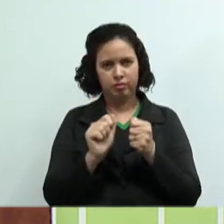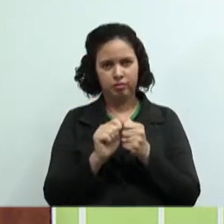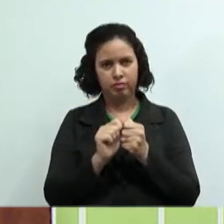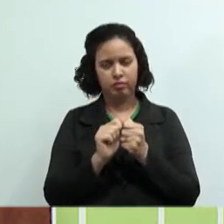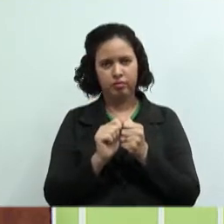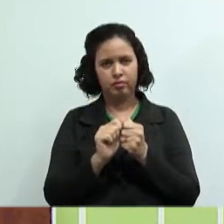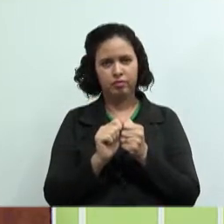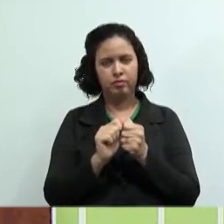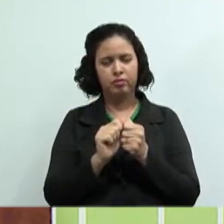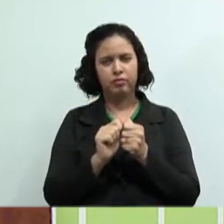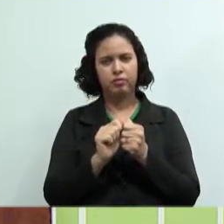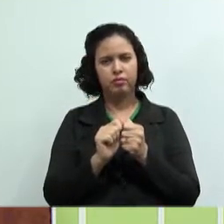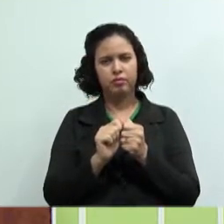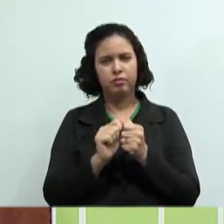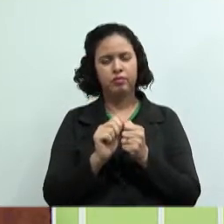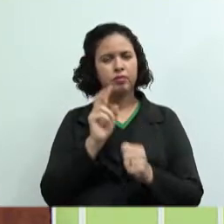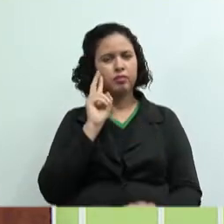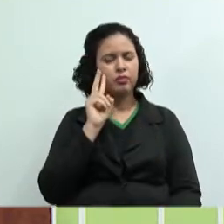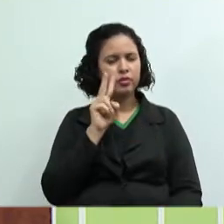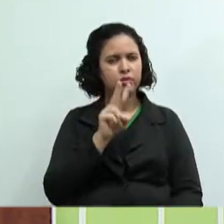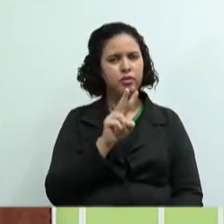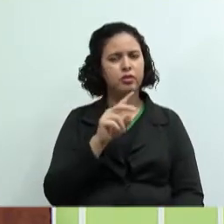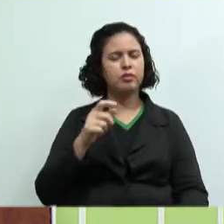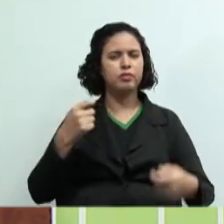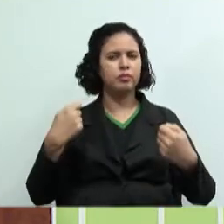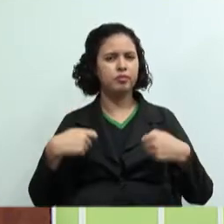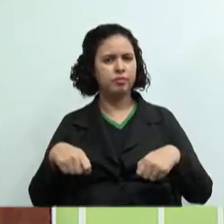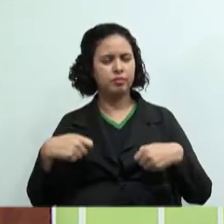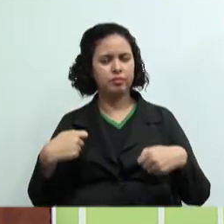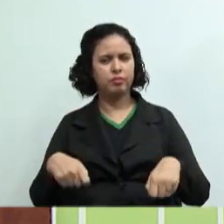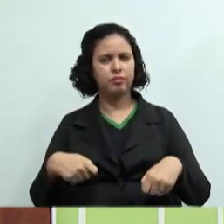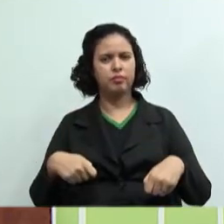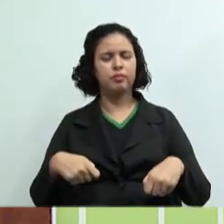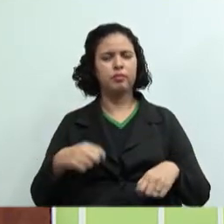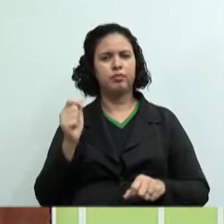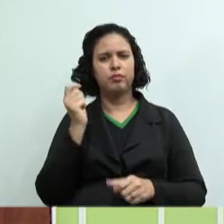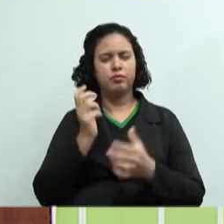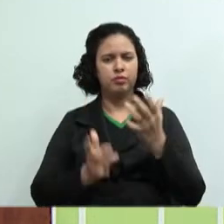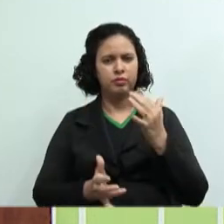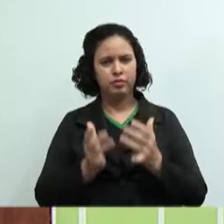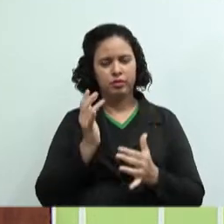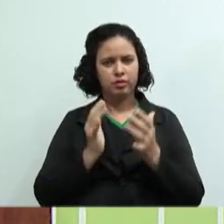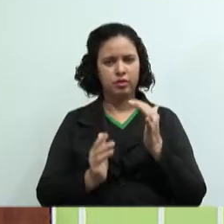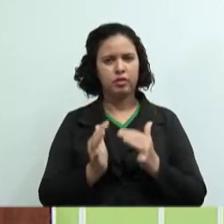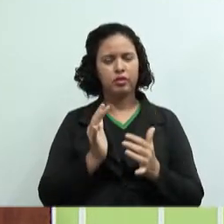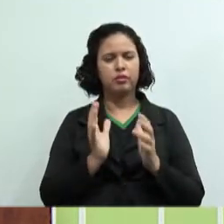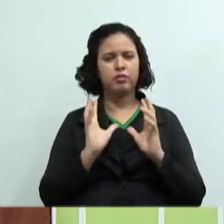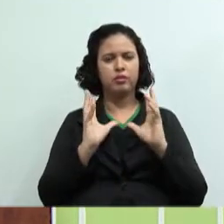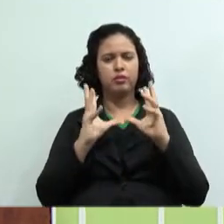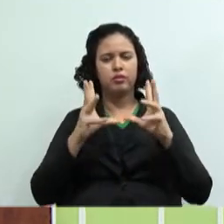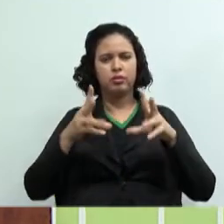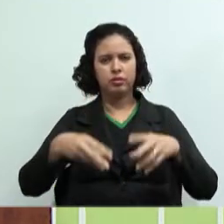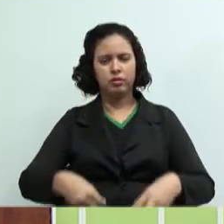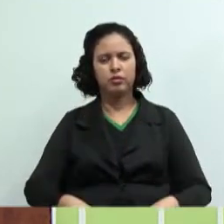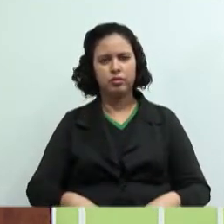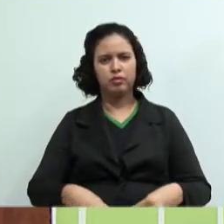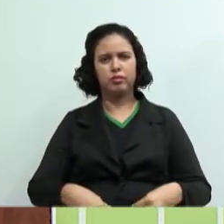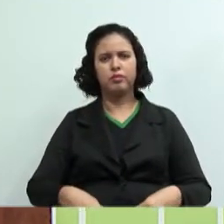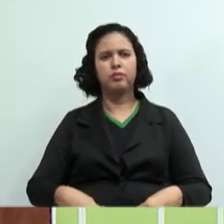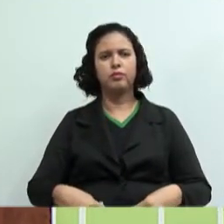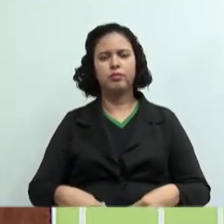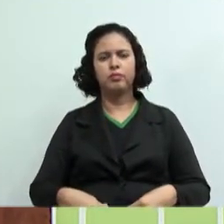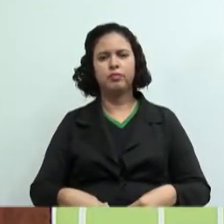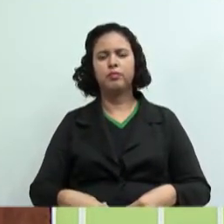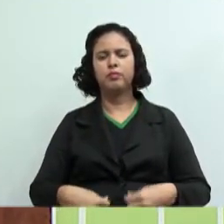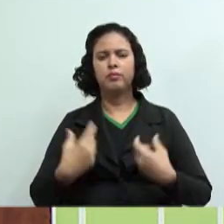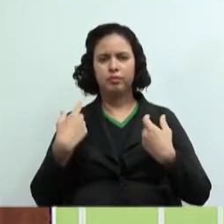tangíveis necessários, será o fogão, será o ativo imobilizado que